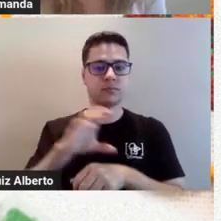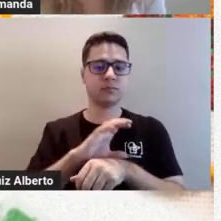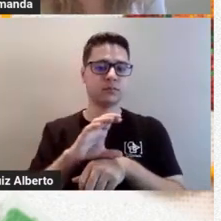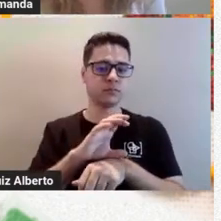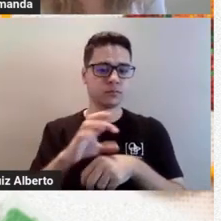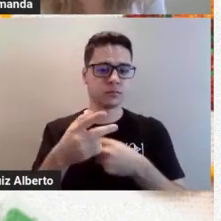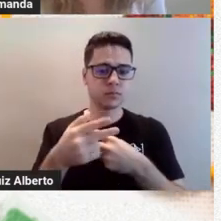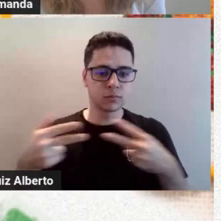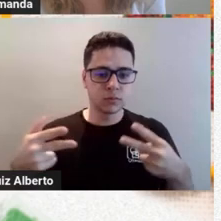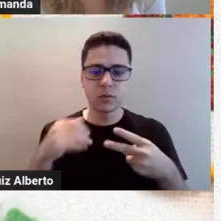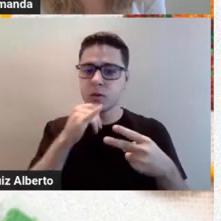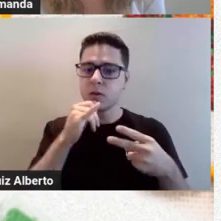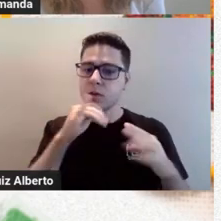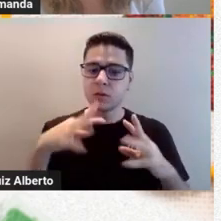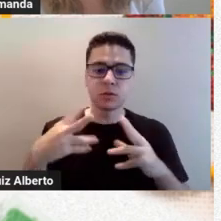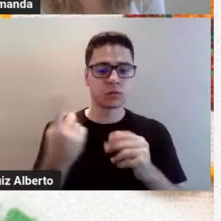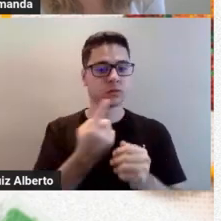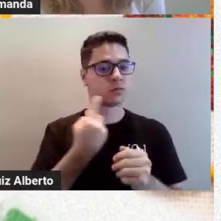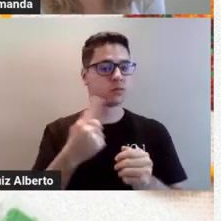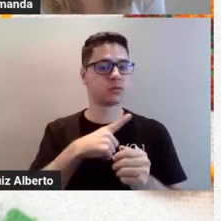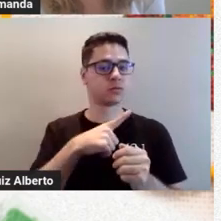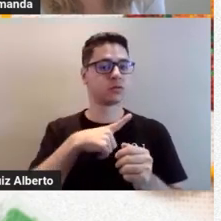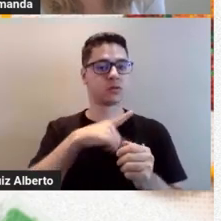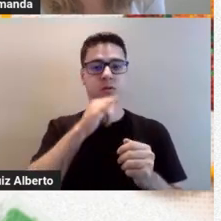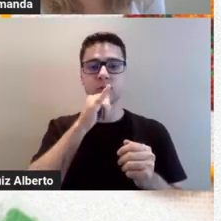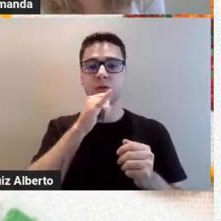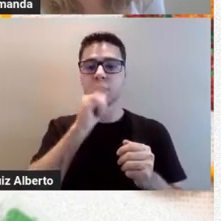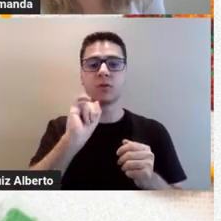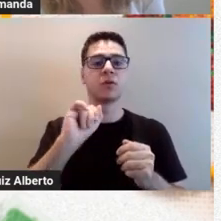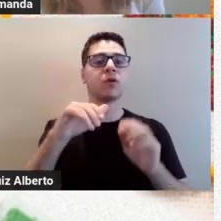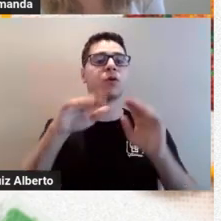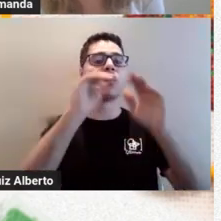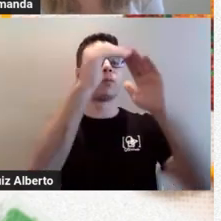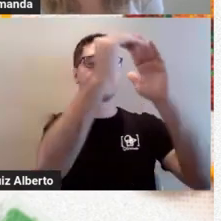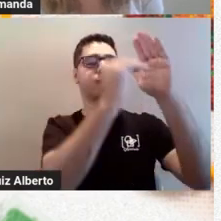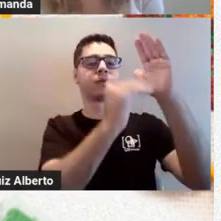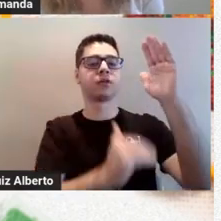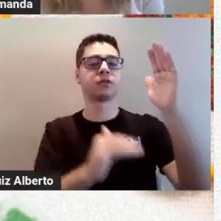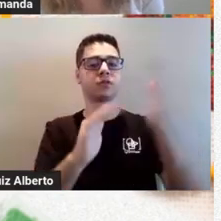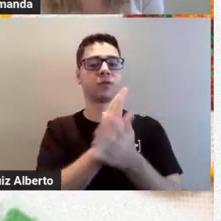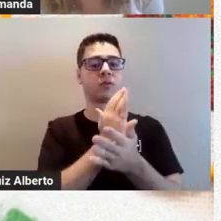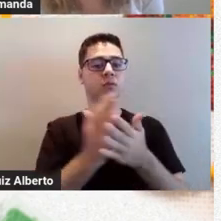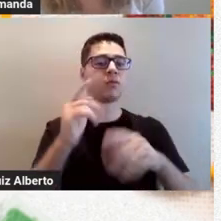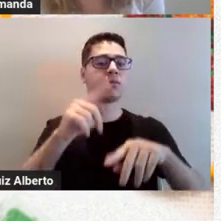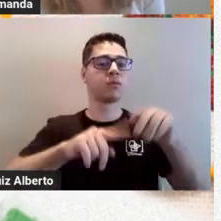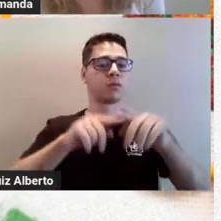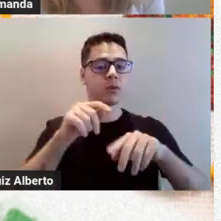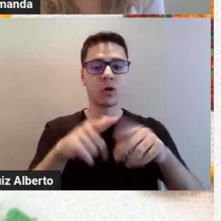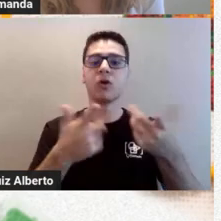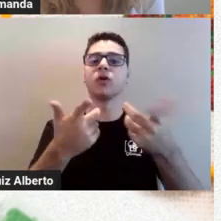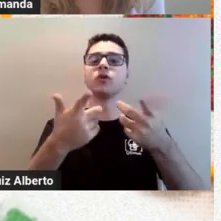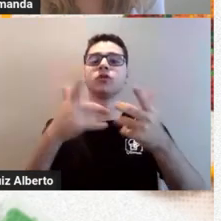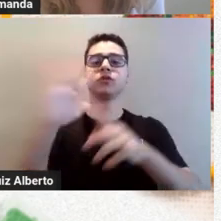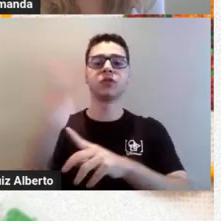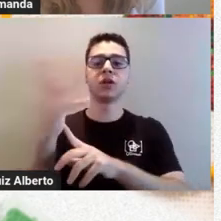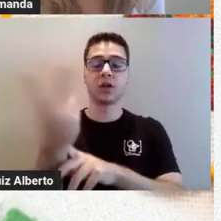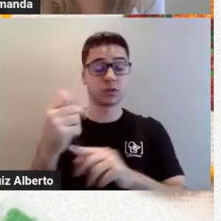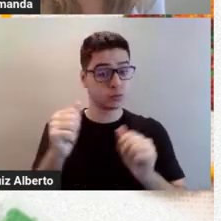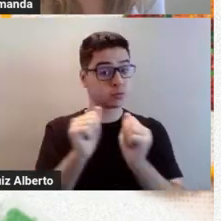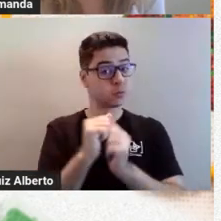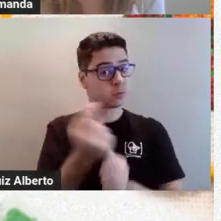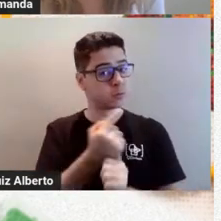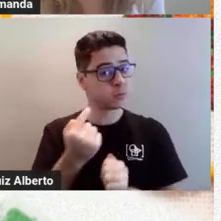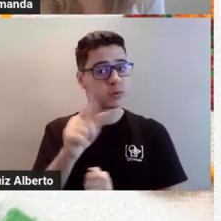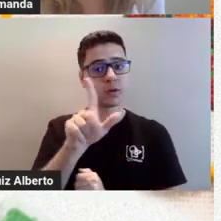atrás de mim nós temos uma estante com alguns materiais de arte e uma parede branca. Junto aqui com a gente, a gente